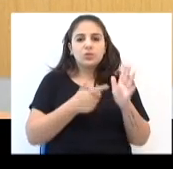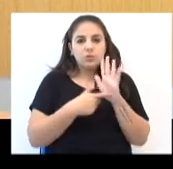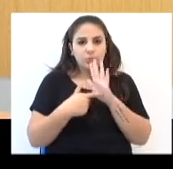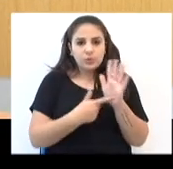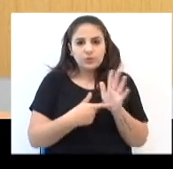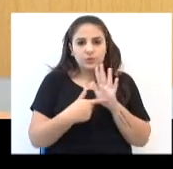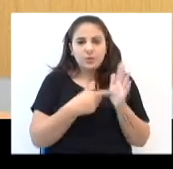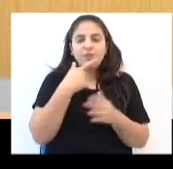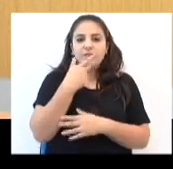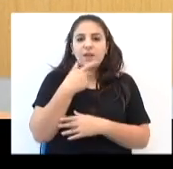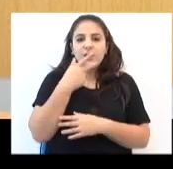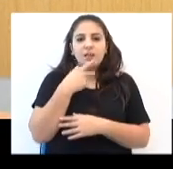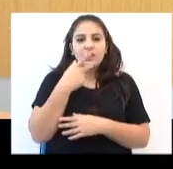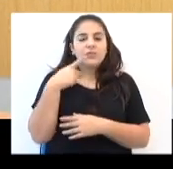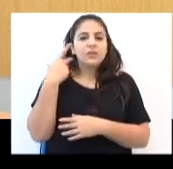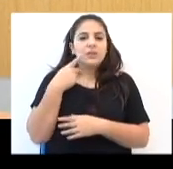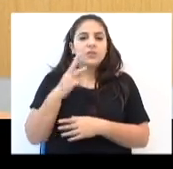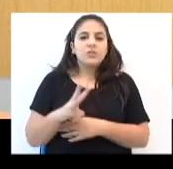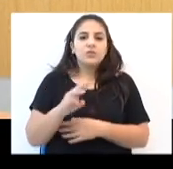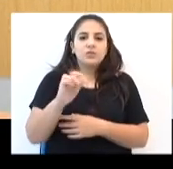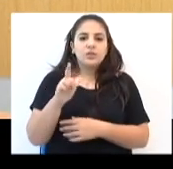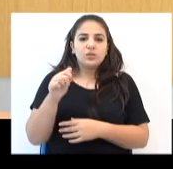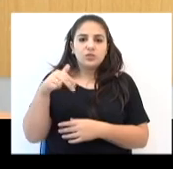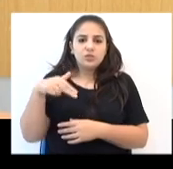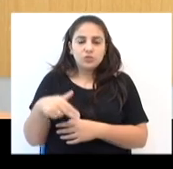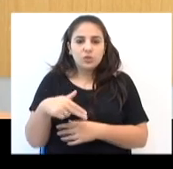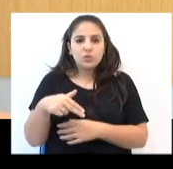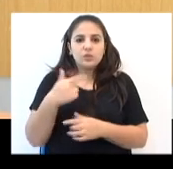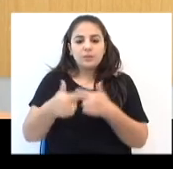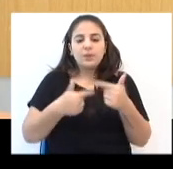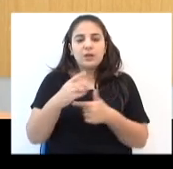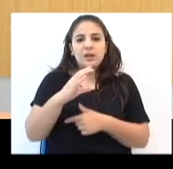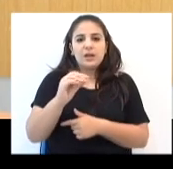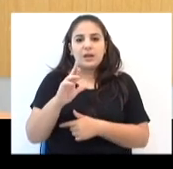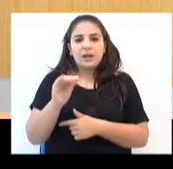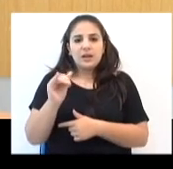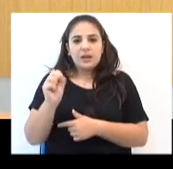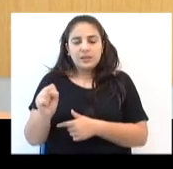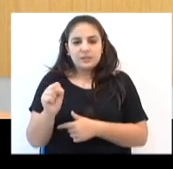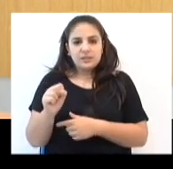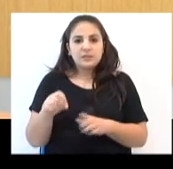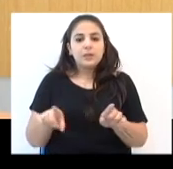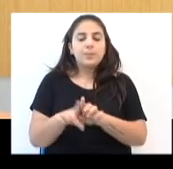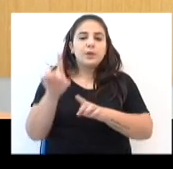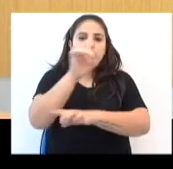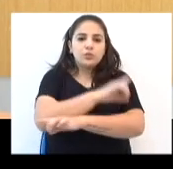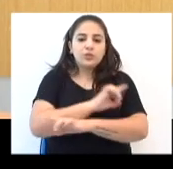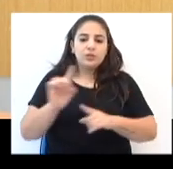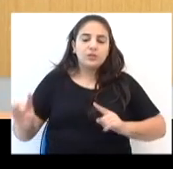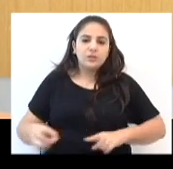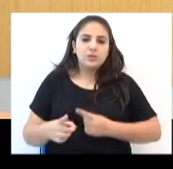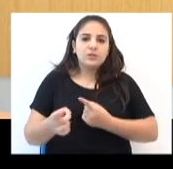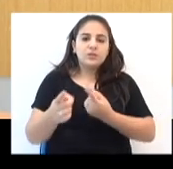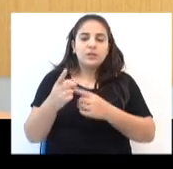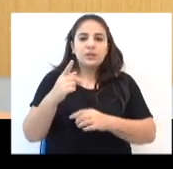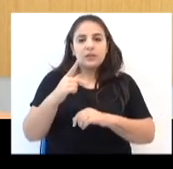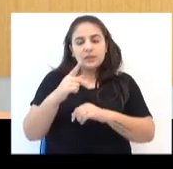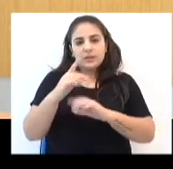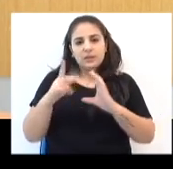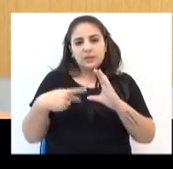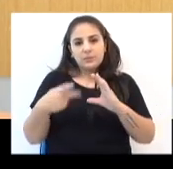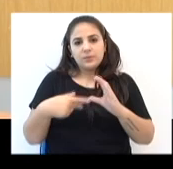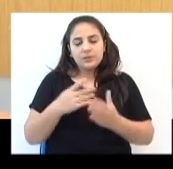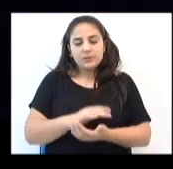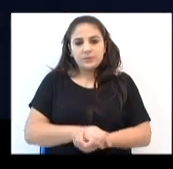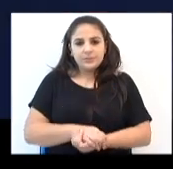mostra o pronunciamento do vereador Wilson Liu sobre o trabalho dos CRAS, e ainda como foi o dia do desafio na Câmara